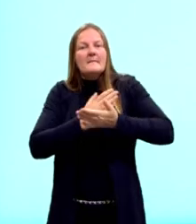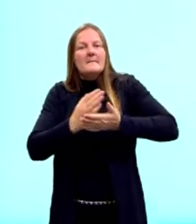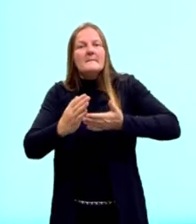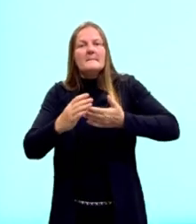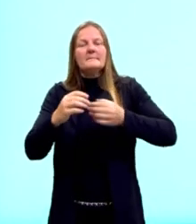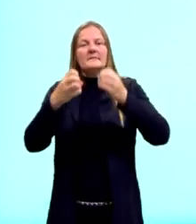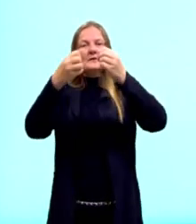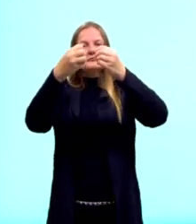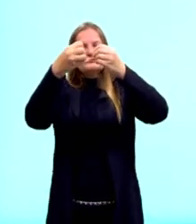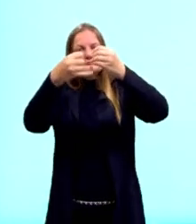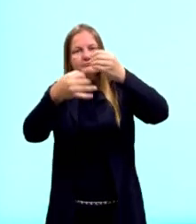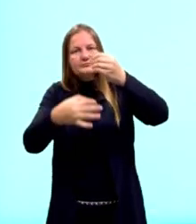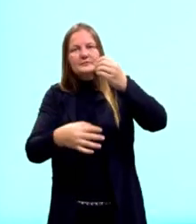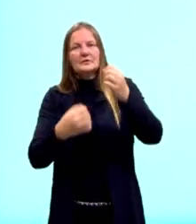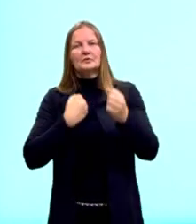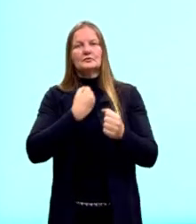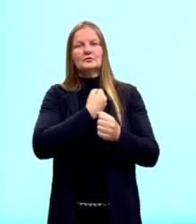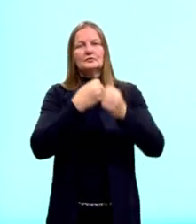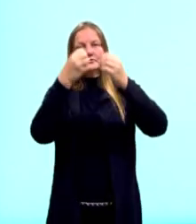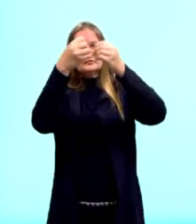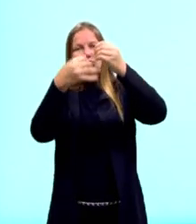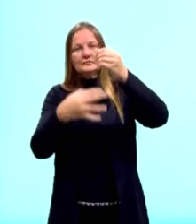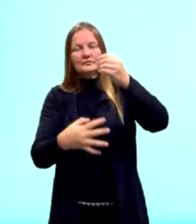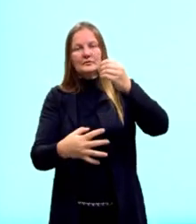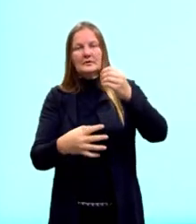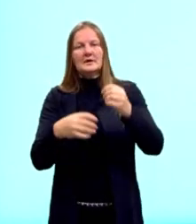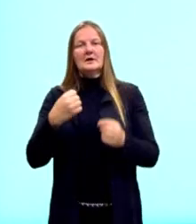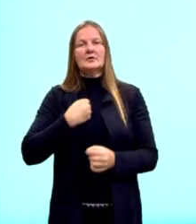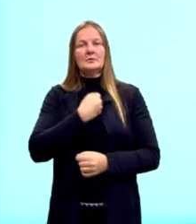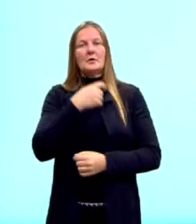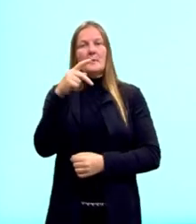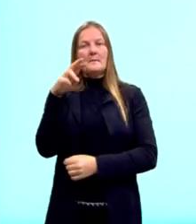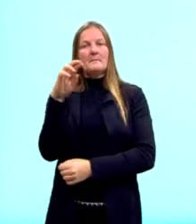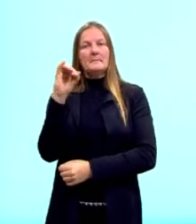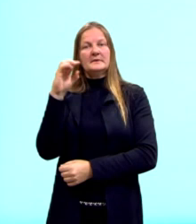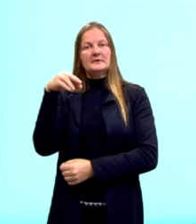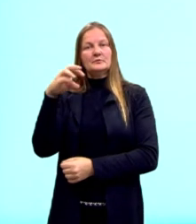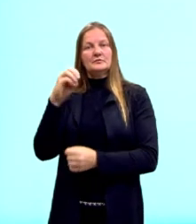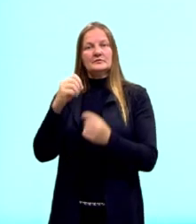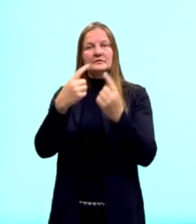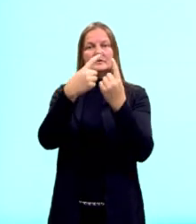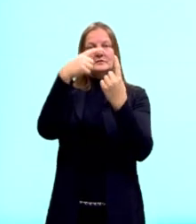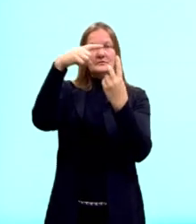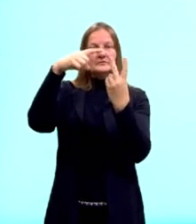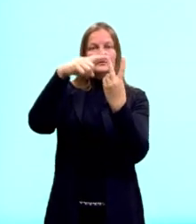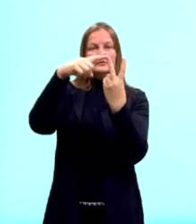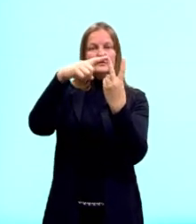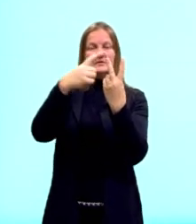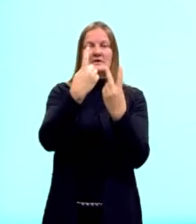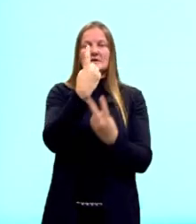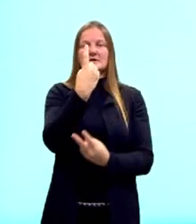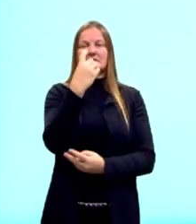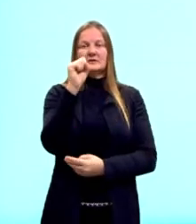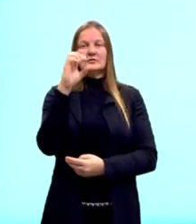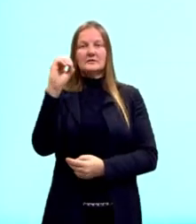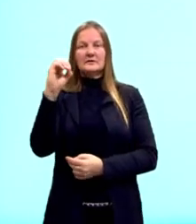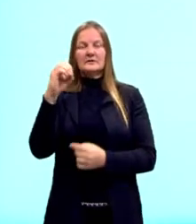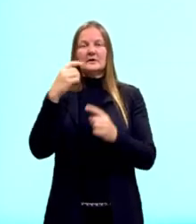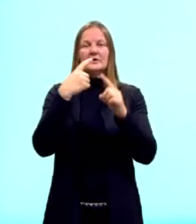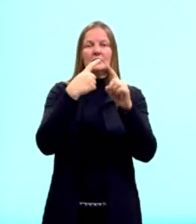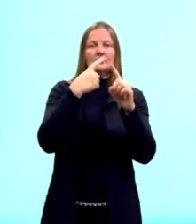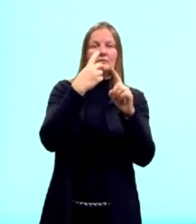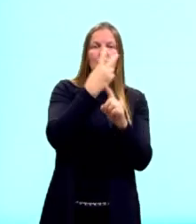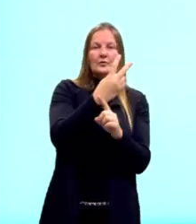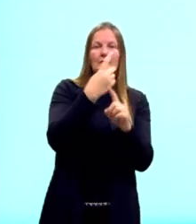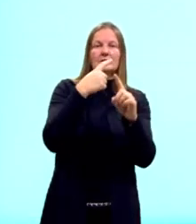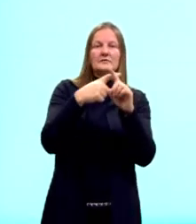decomposição em fatores primos. Então, 180 é 2 vezes 2 vezes 3